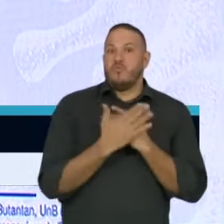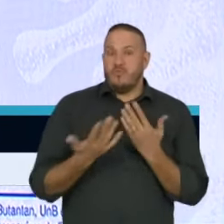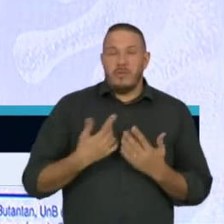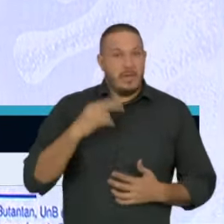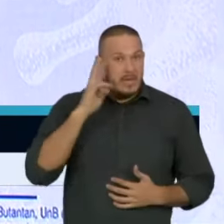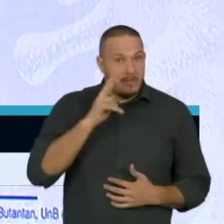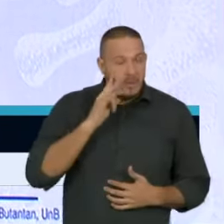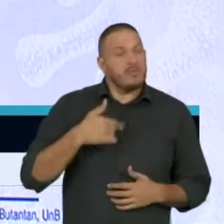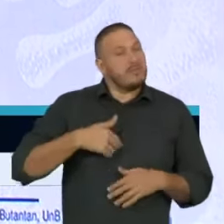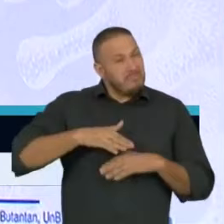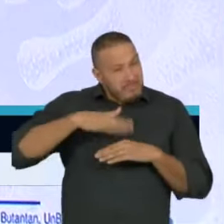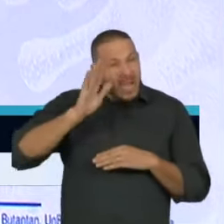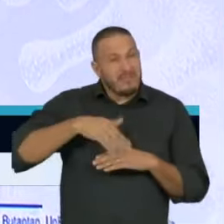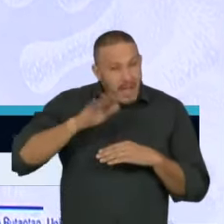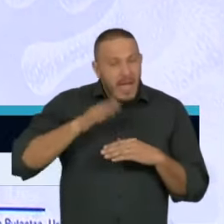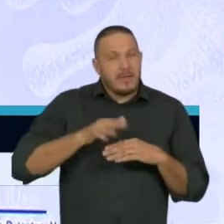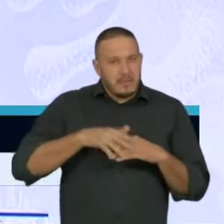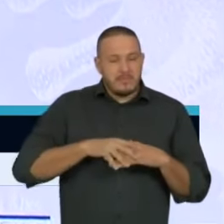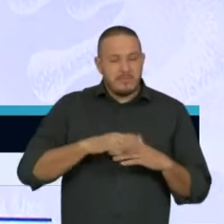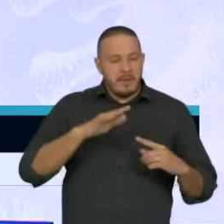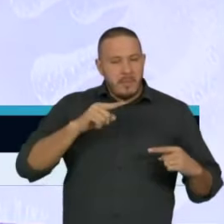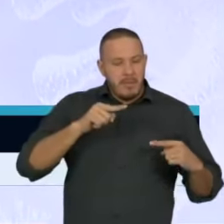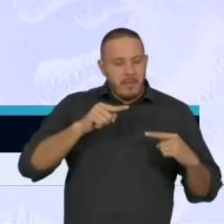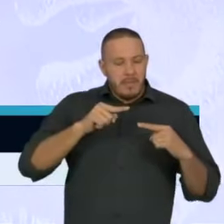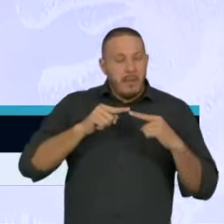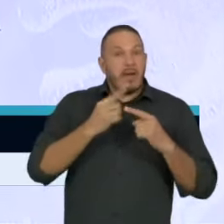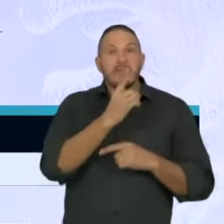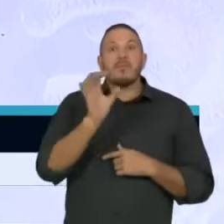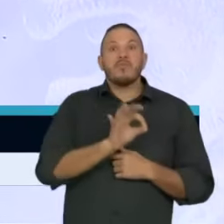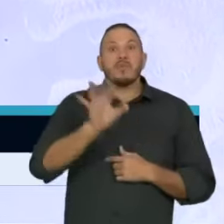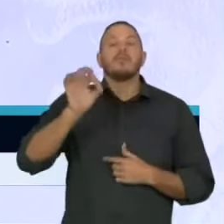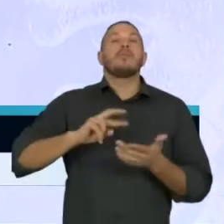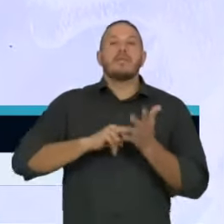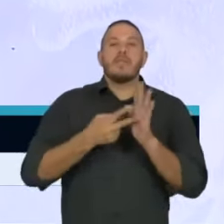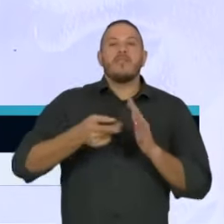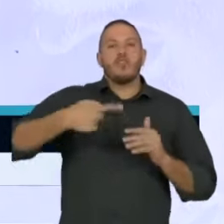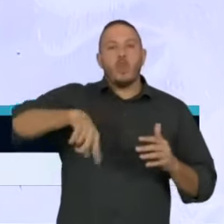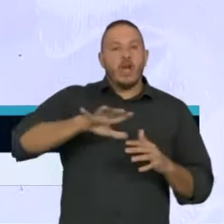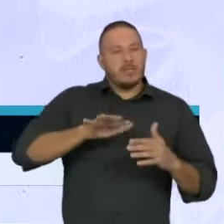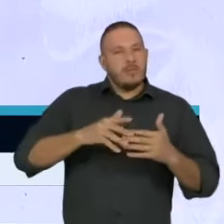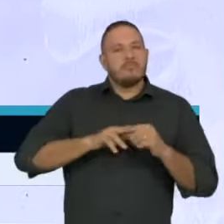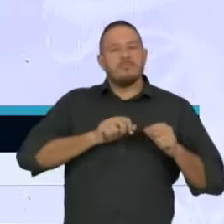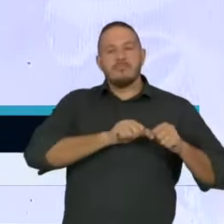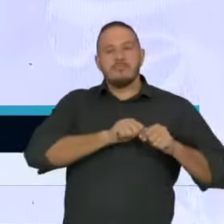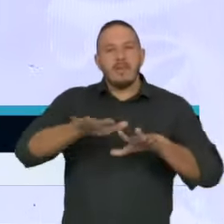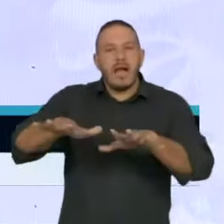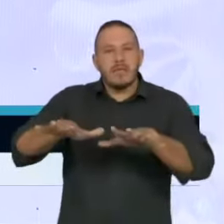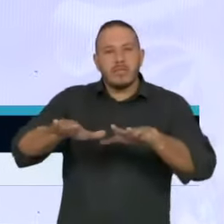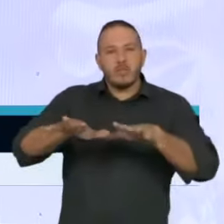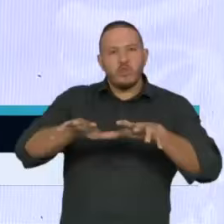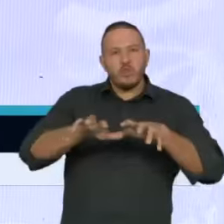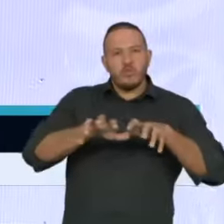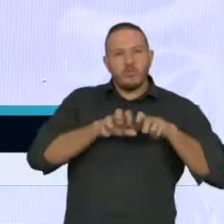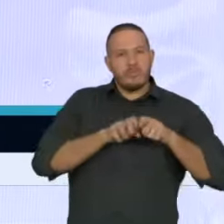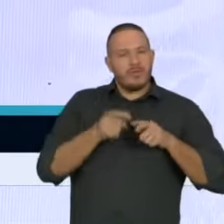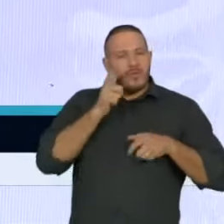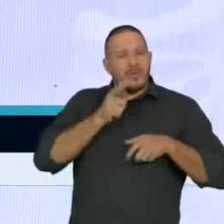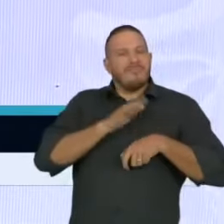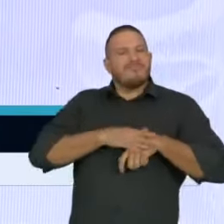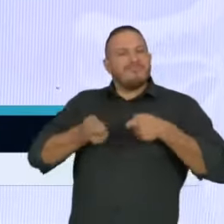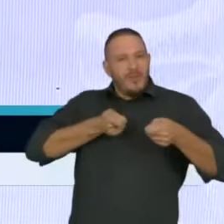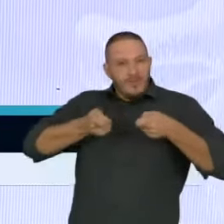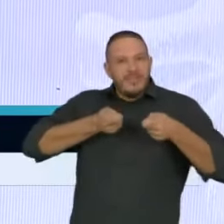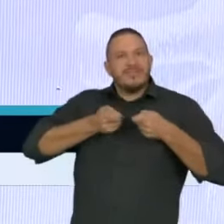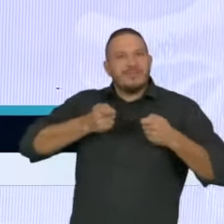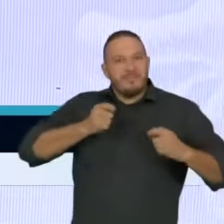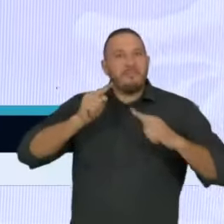aproximar, quanto mais ela se aproxima de 100%, mais nós estaremos controlando a epidemia. Quer dizer, como é que nós